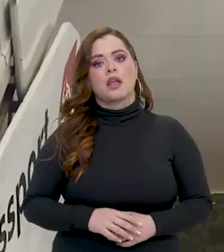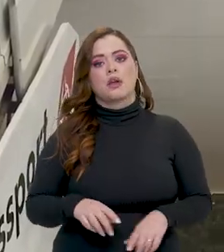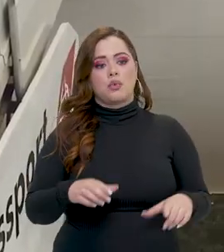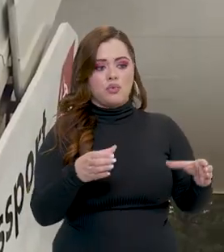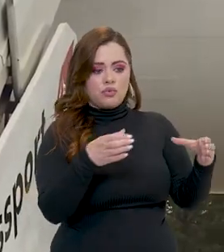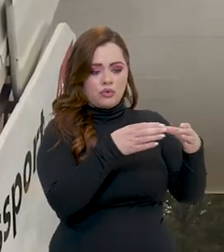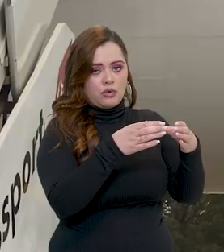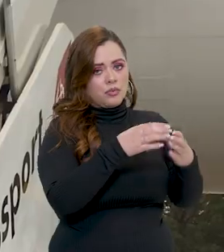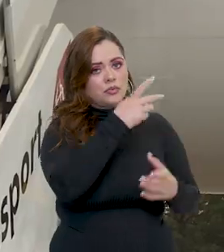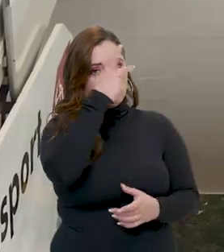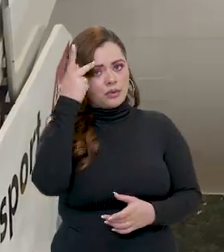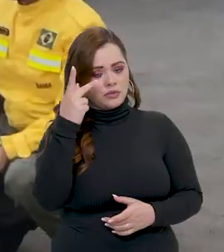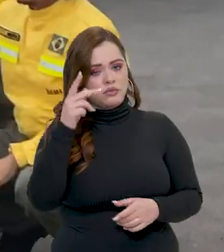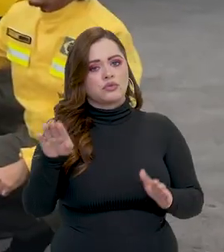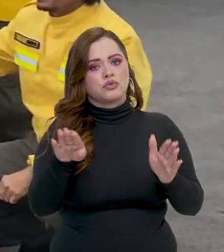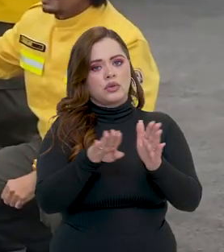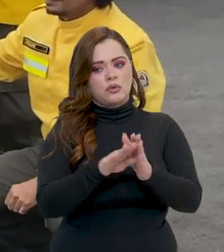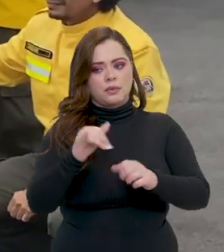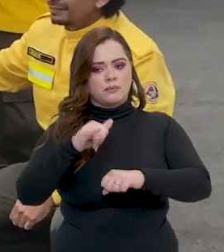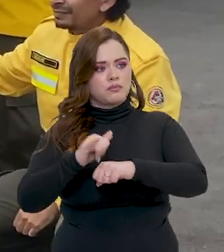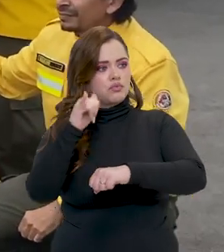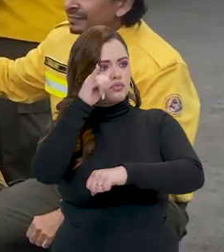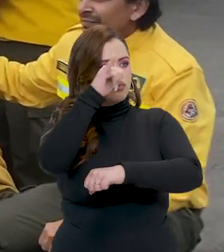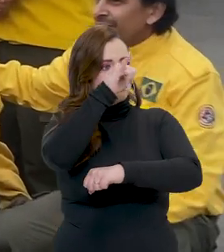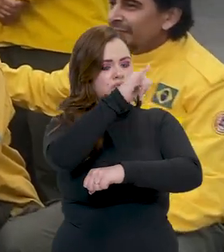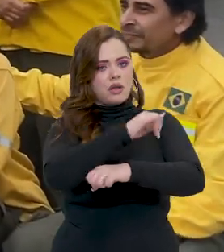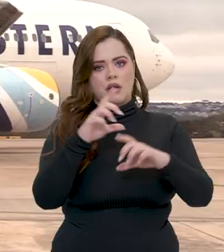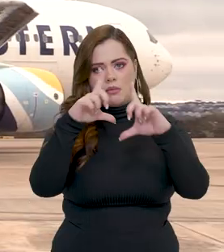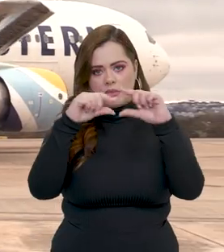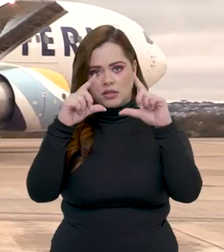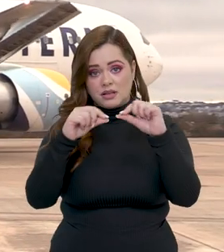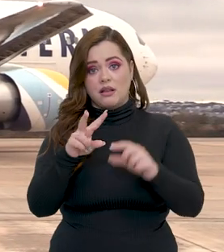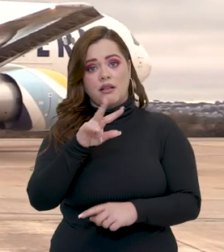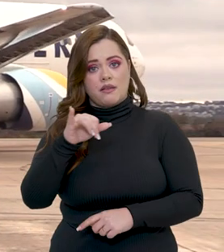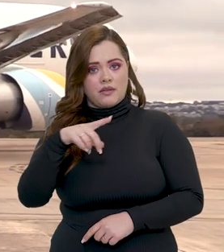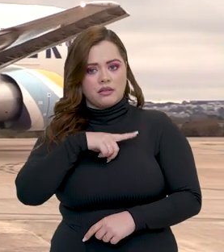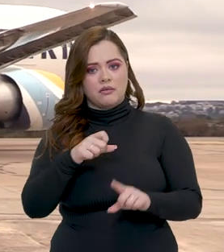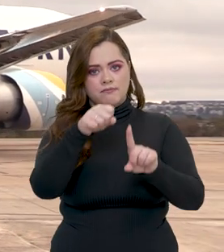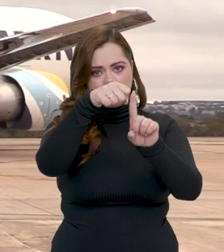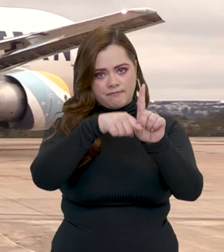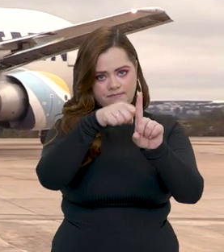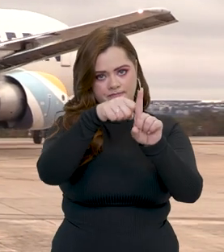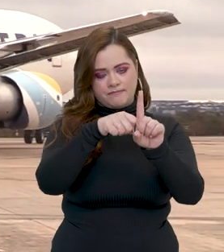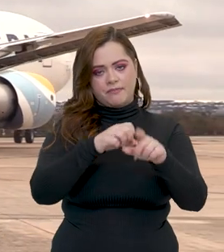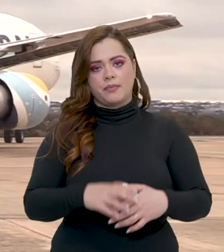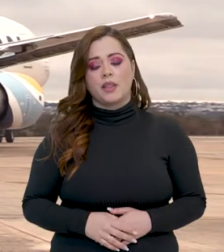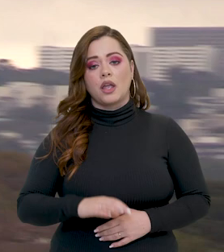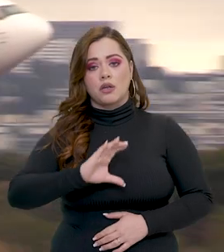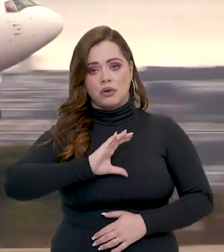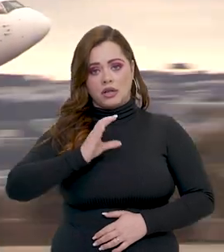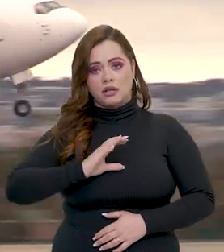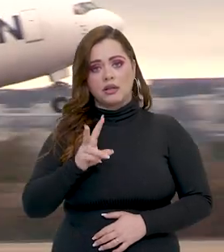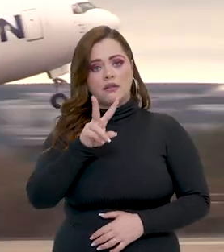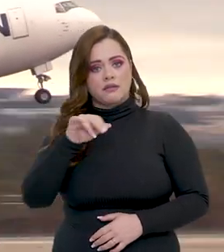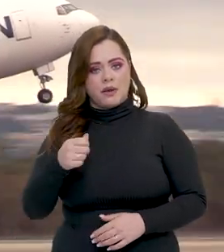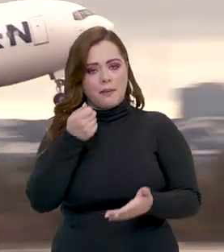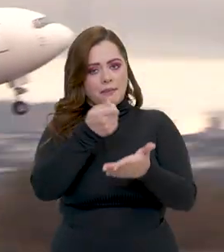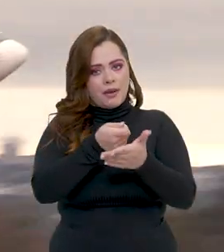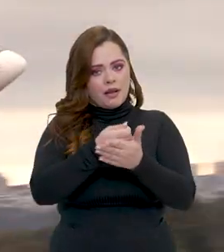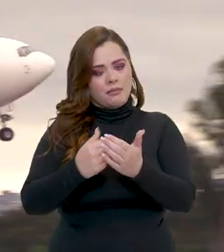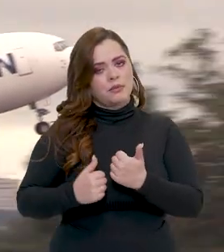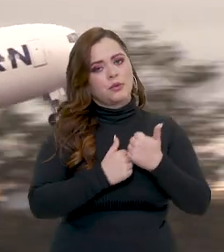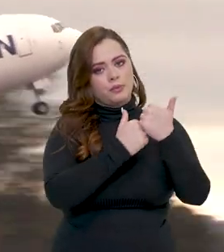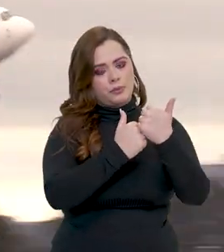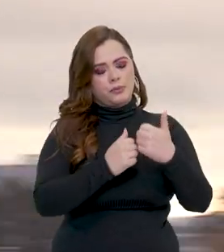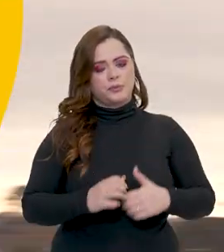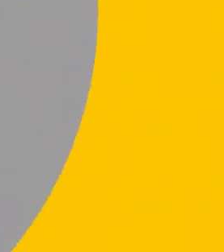A equipe embarcou hoje na base aérea de Brasília e essa operação vai durar um mês. E o Canadá vai reembolsar o